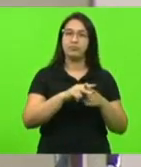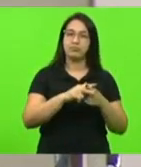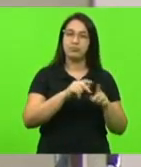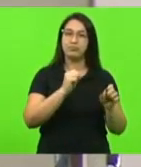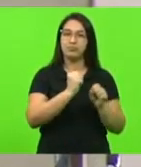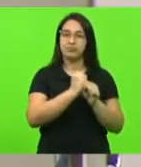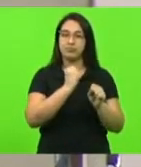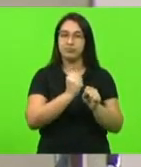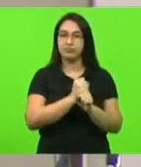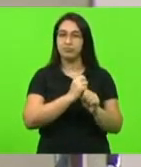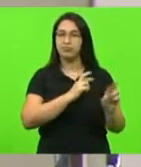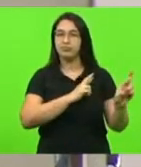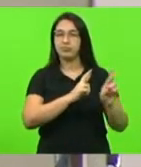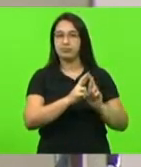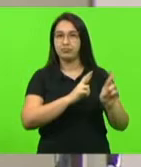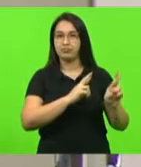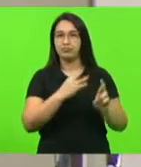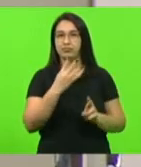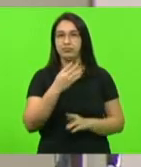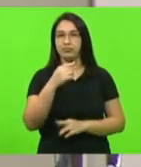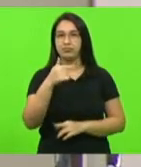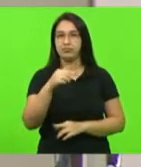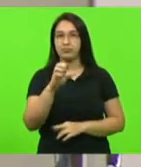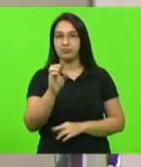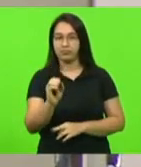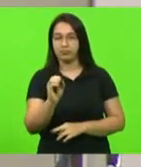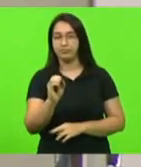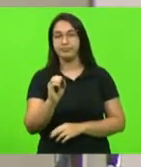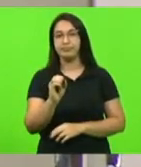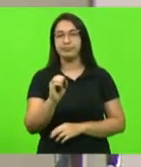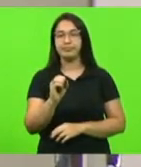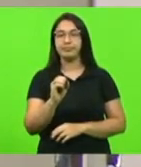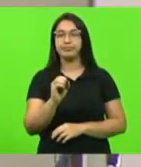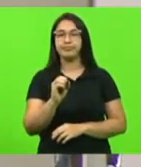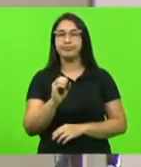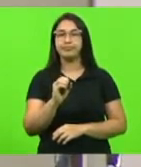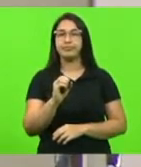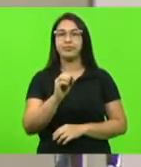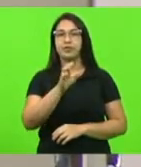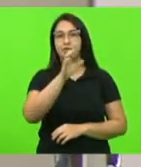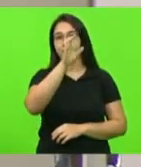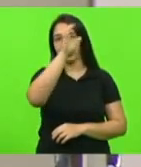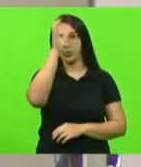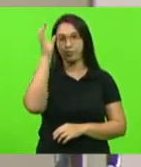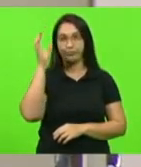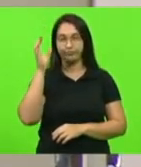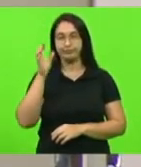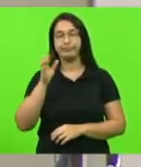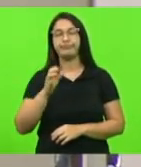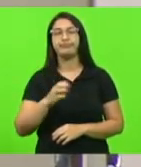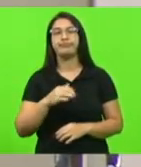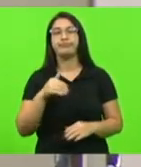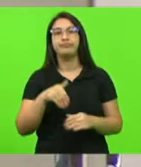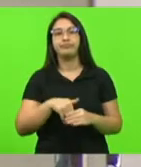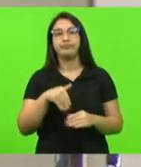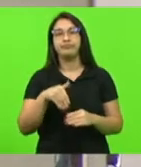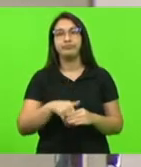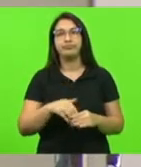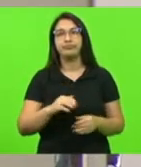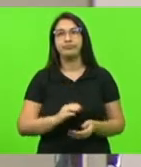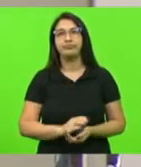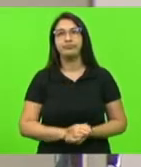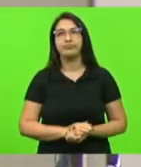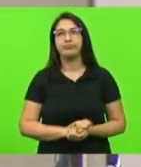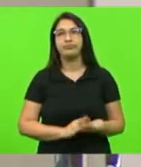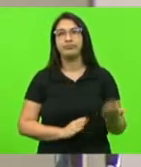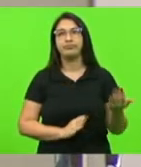BR-470 no acesso ao município de Curitibanos em discussão não havendo quem queira discutir em votação deputados que aprovam permaneçam como se